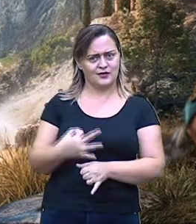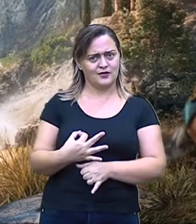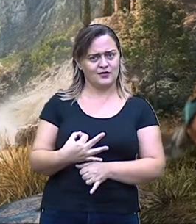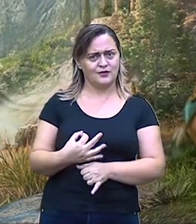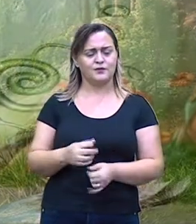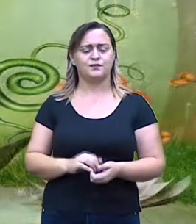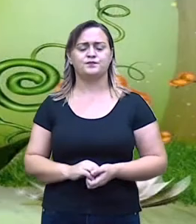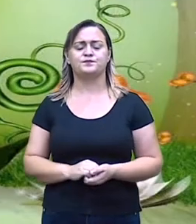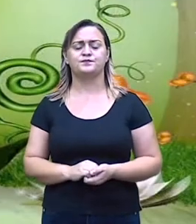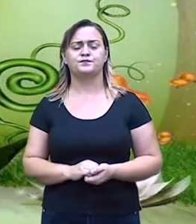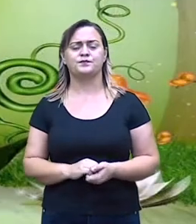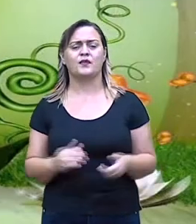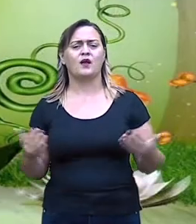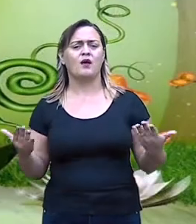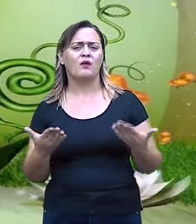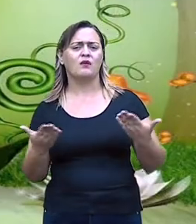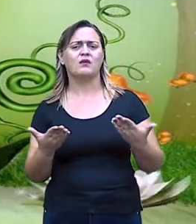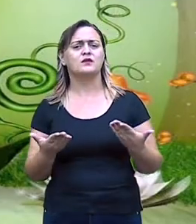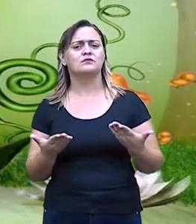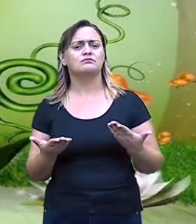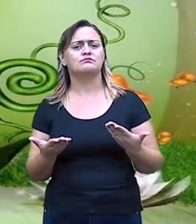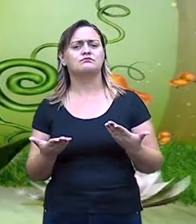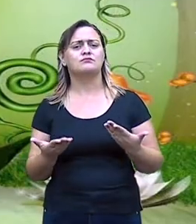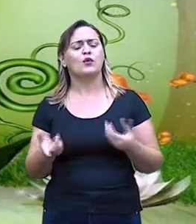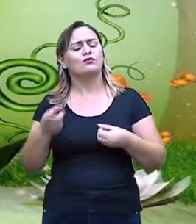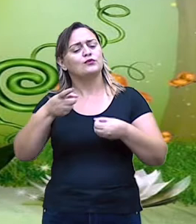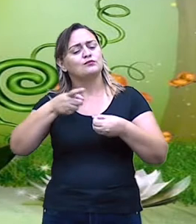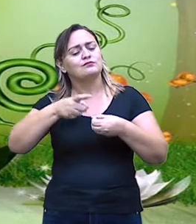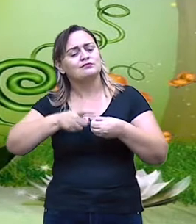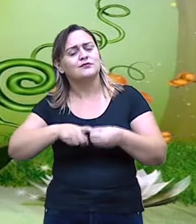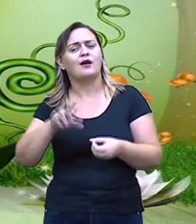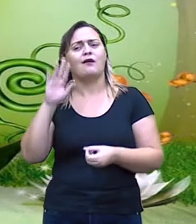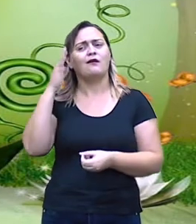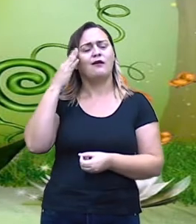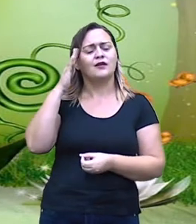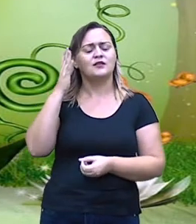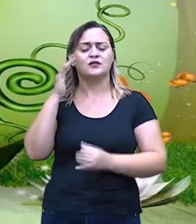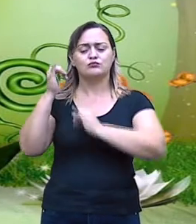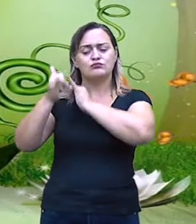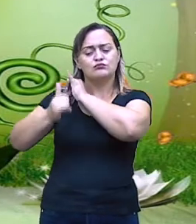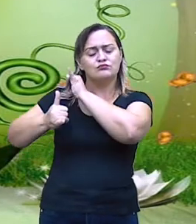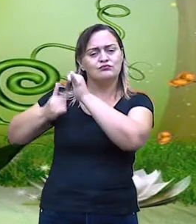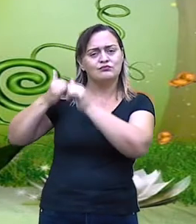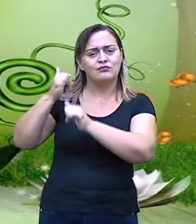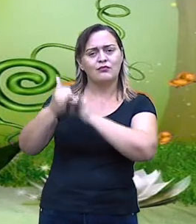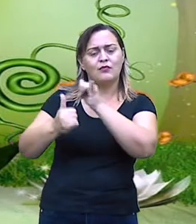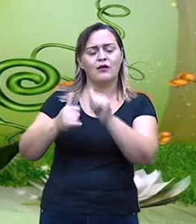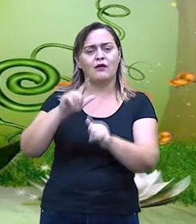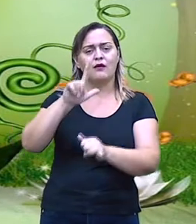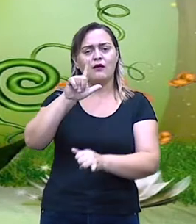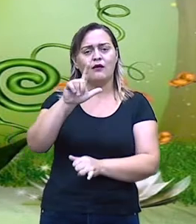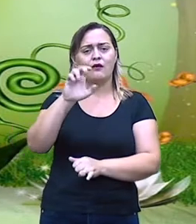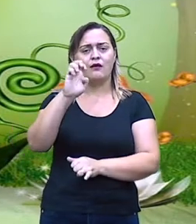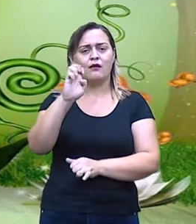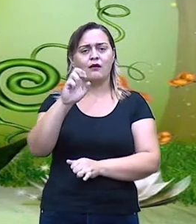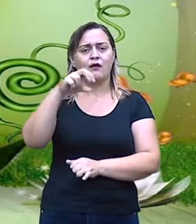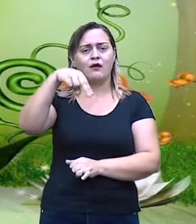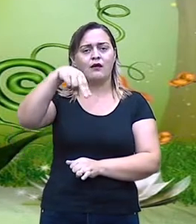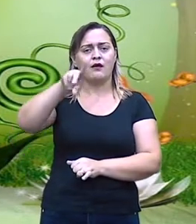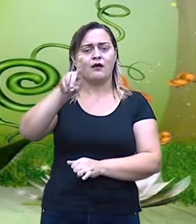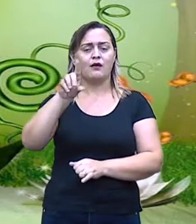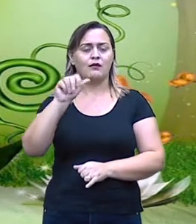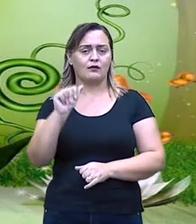E as lendas? Vamos voltar, então, no assunto aqui das lendas. As lendas do folclore são um